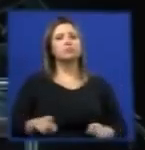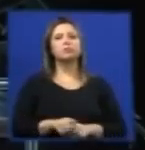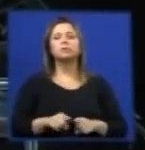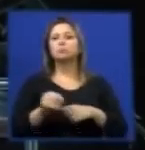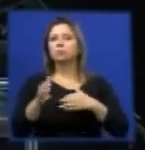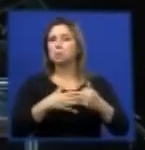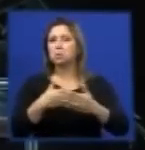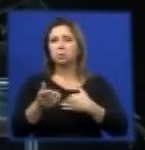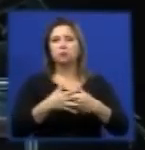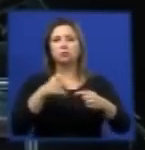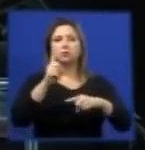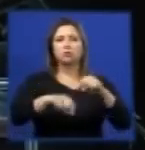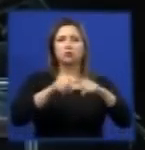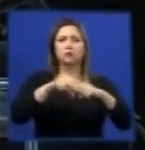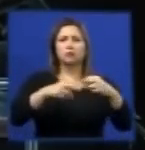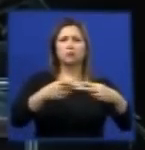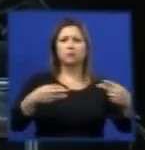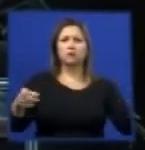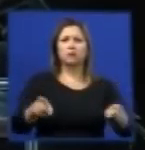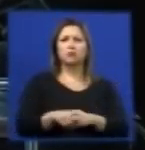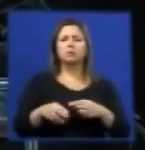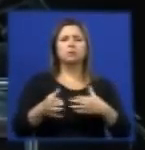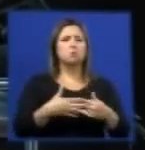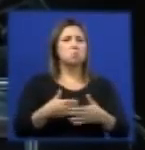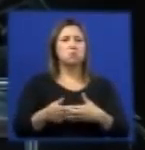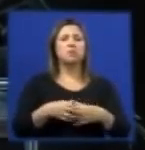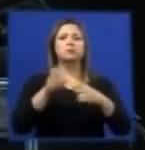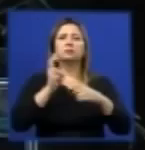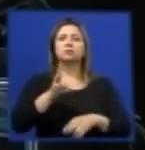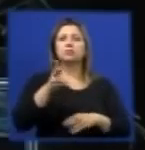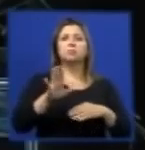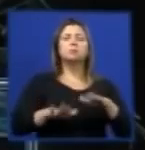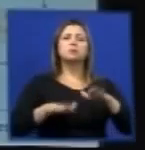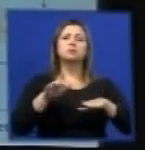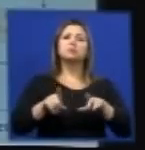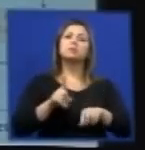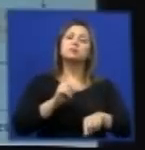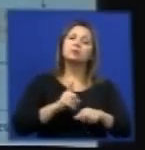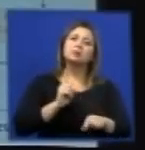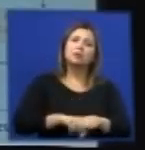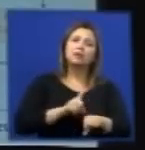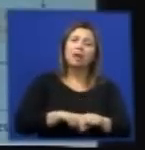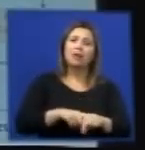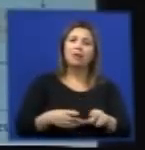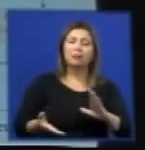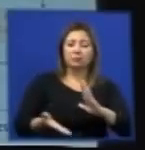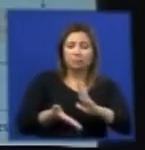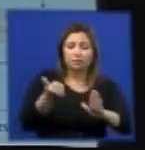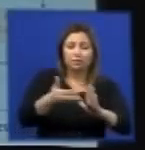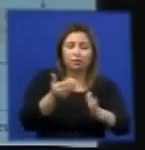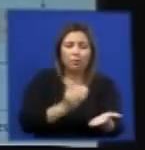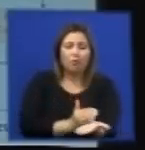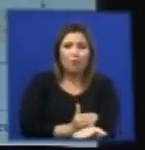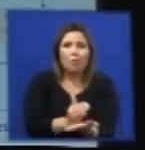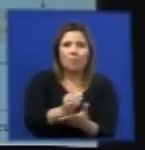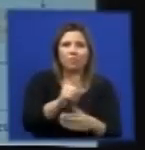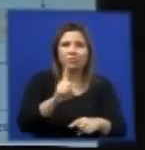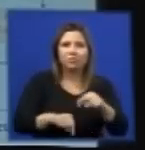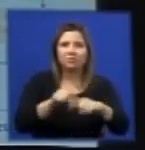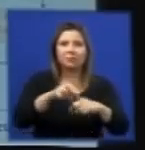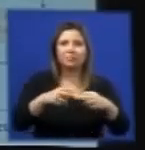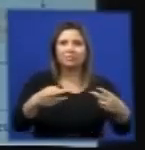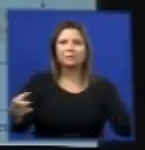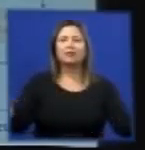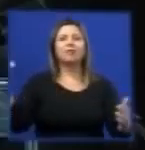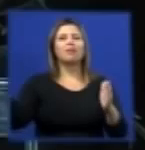produto, a análise do ciclo de vida de qualquer produto, leva em conta, desde a extração da matéria-prima, até a utilização final,